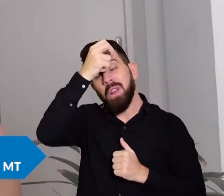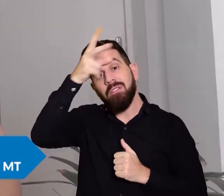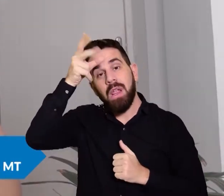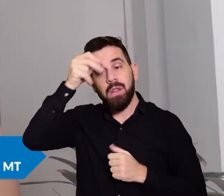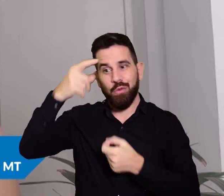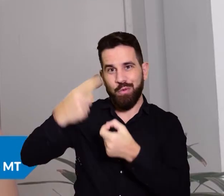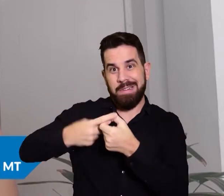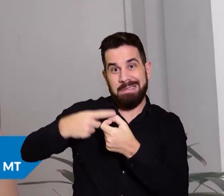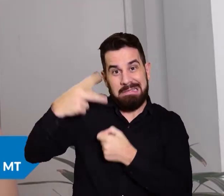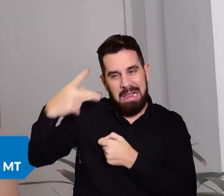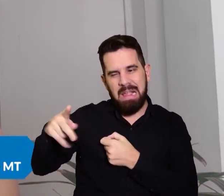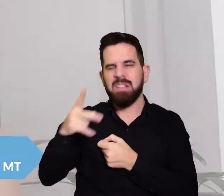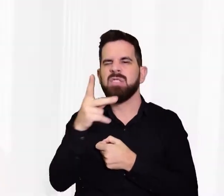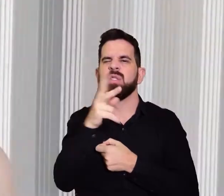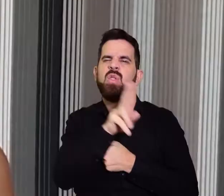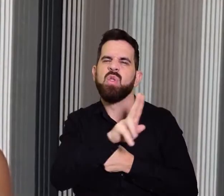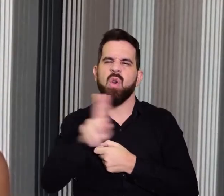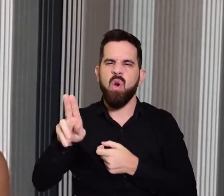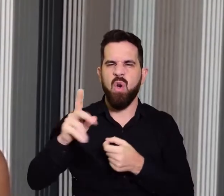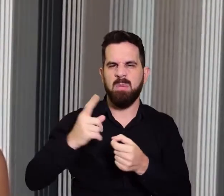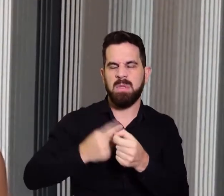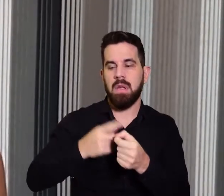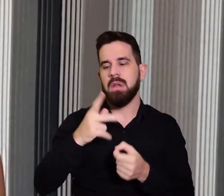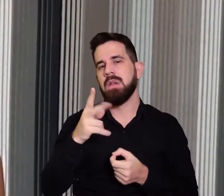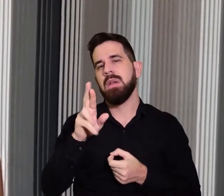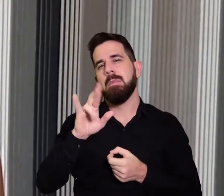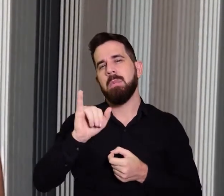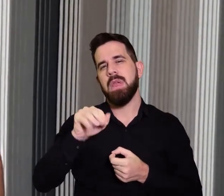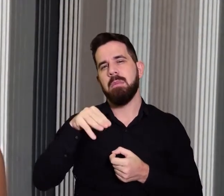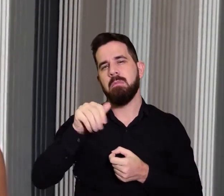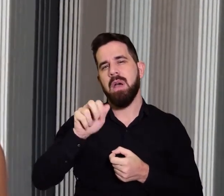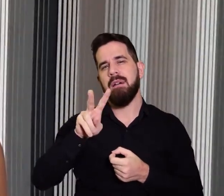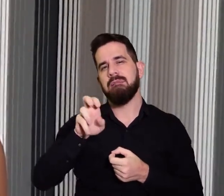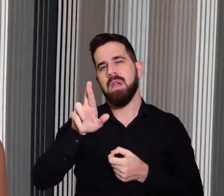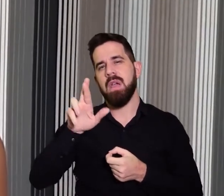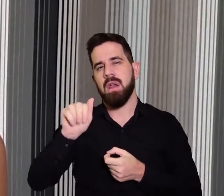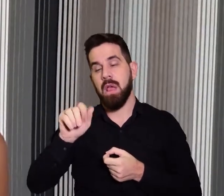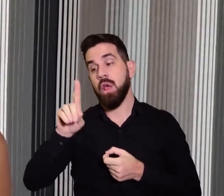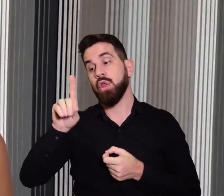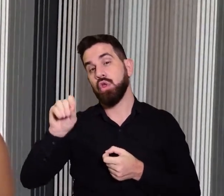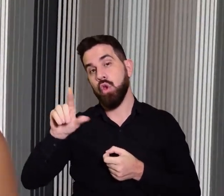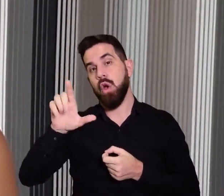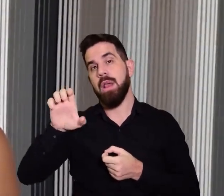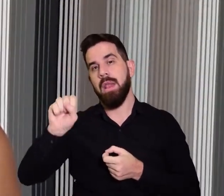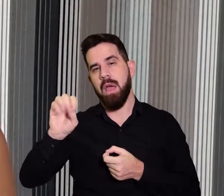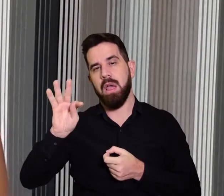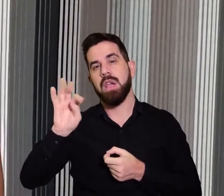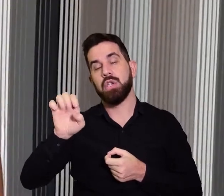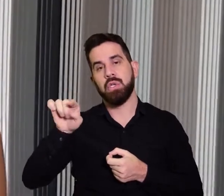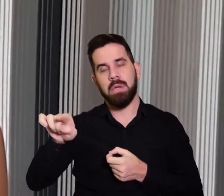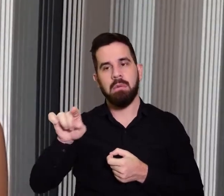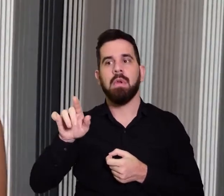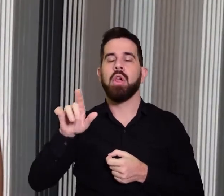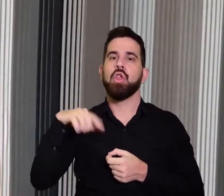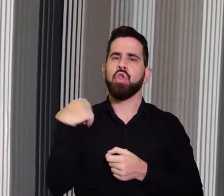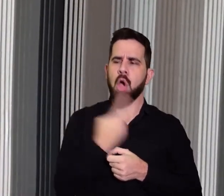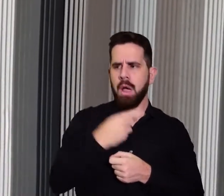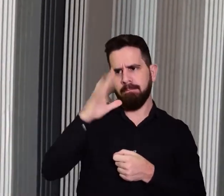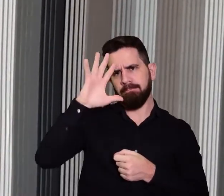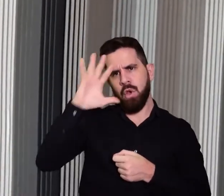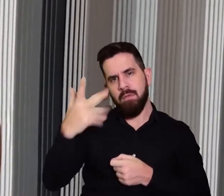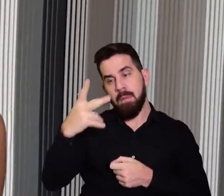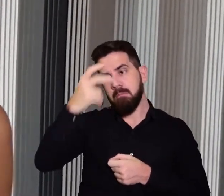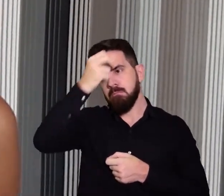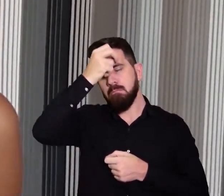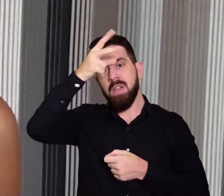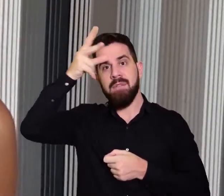gráficos no site oficial. Decidimos tornar público e colocar isso no site da Prefeitura, todas essas informações no site da